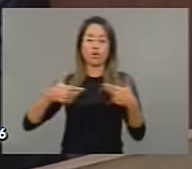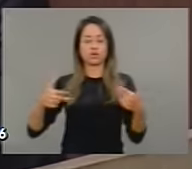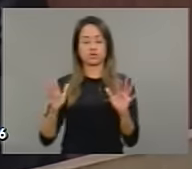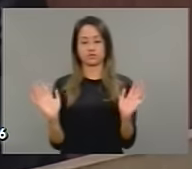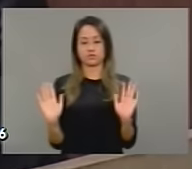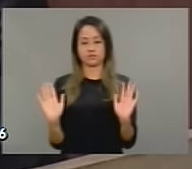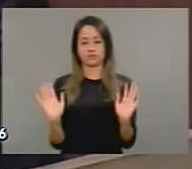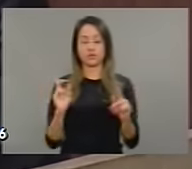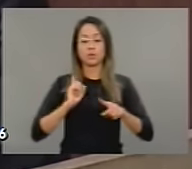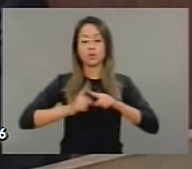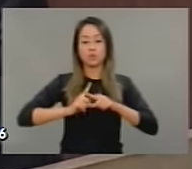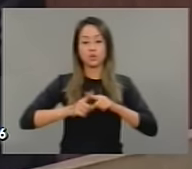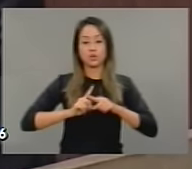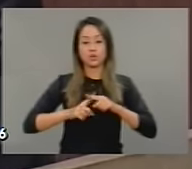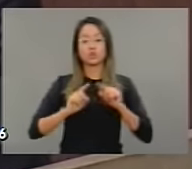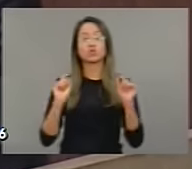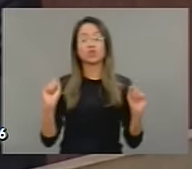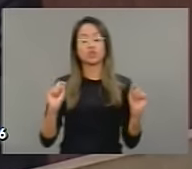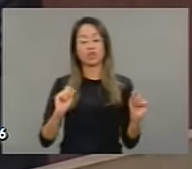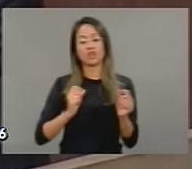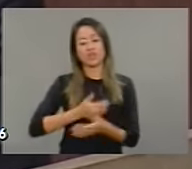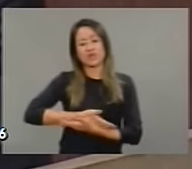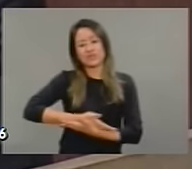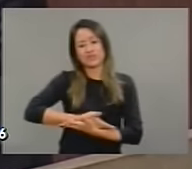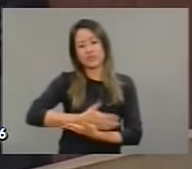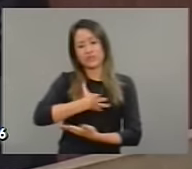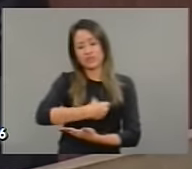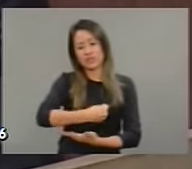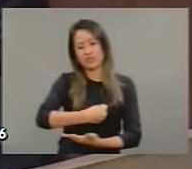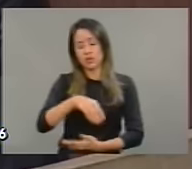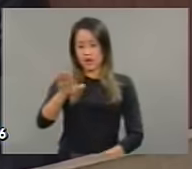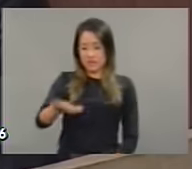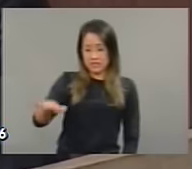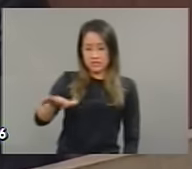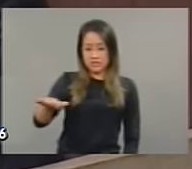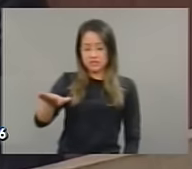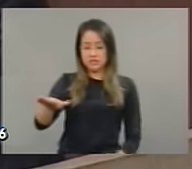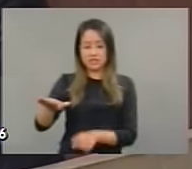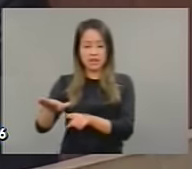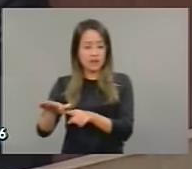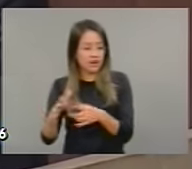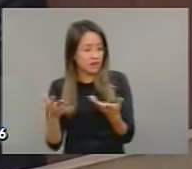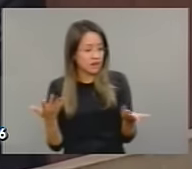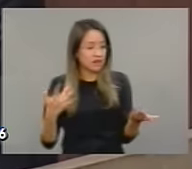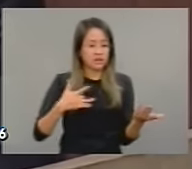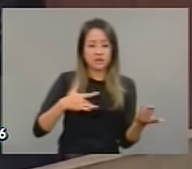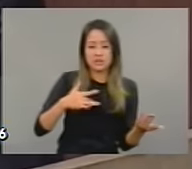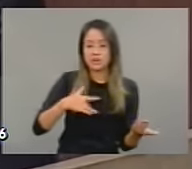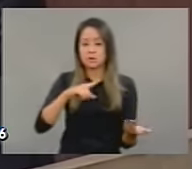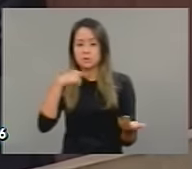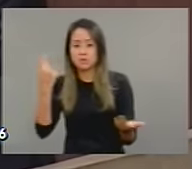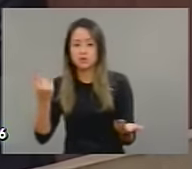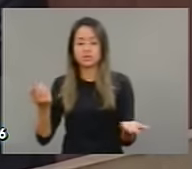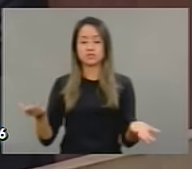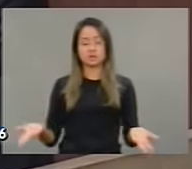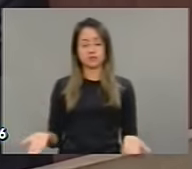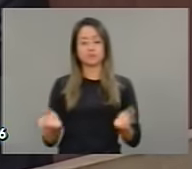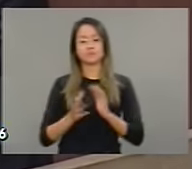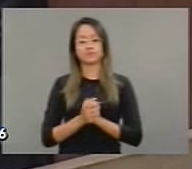há dor maior na vida do que enterrar o próprio filho. Essas mães, as viúvas,